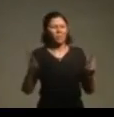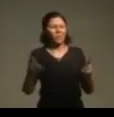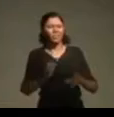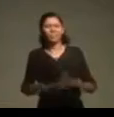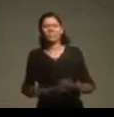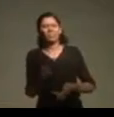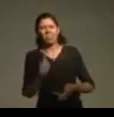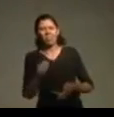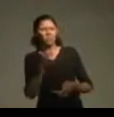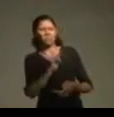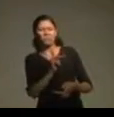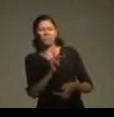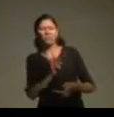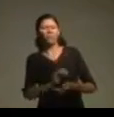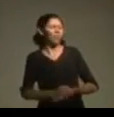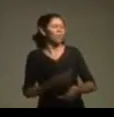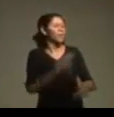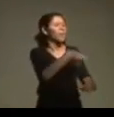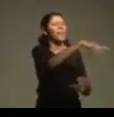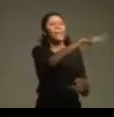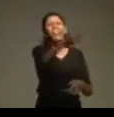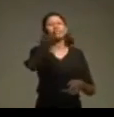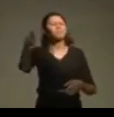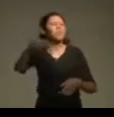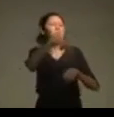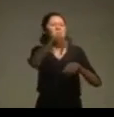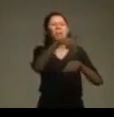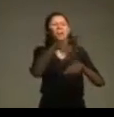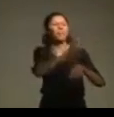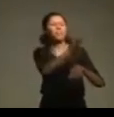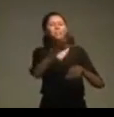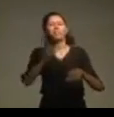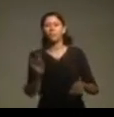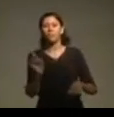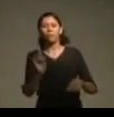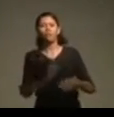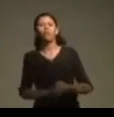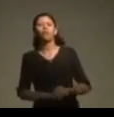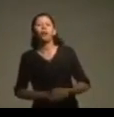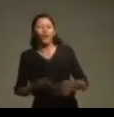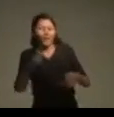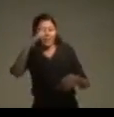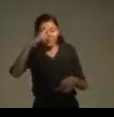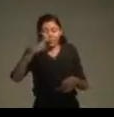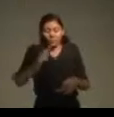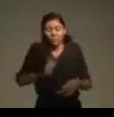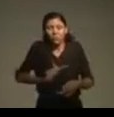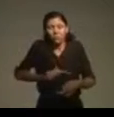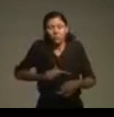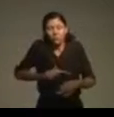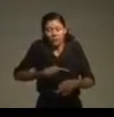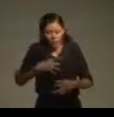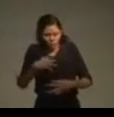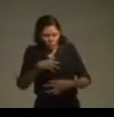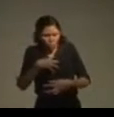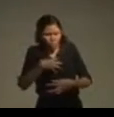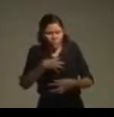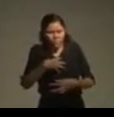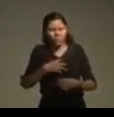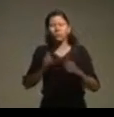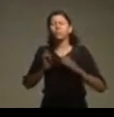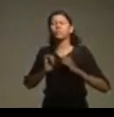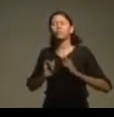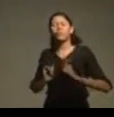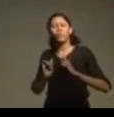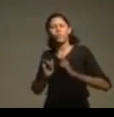países. Não, gente, é a nossa pacificação interior. Observemos o que a gente fez nas redes sociais